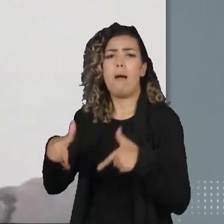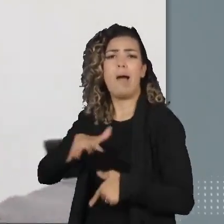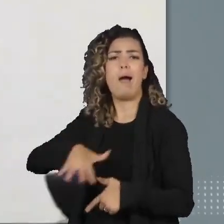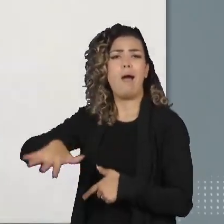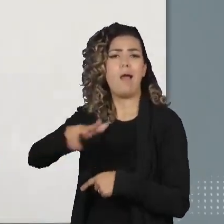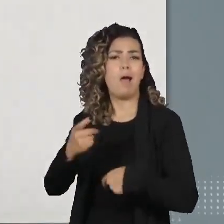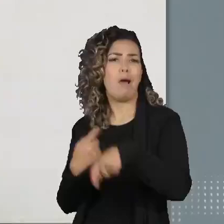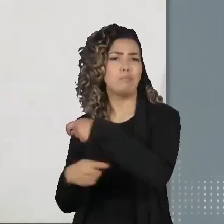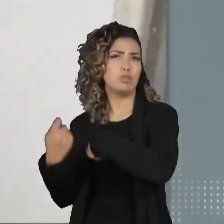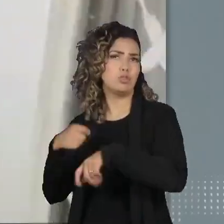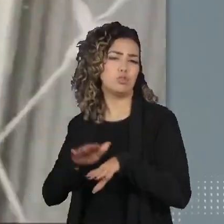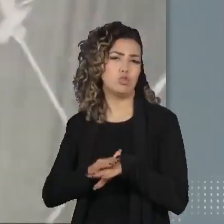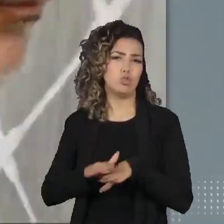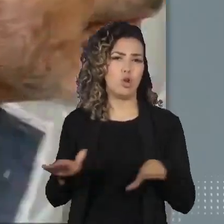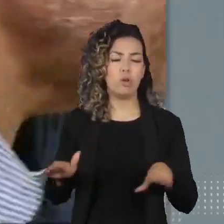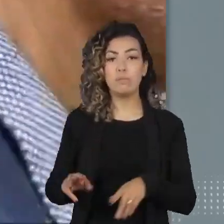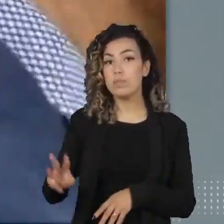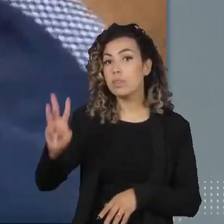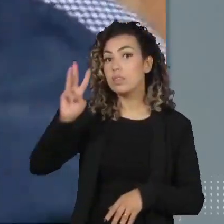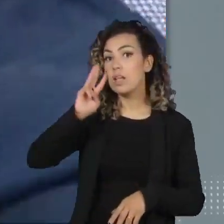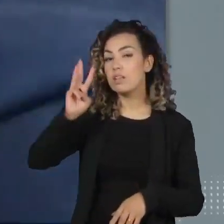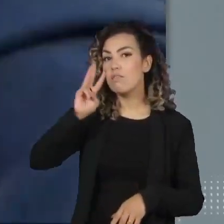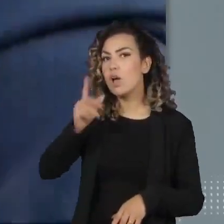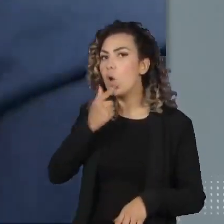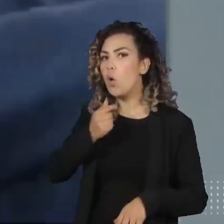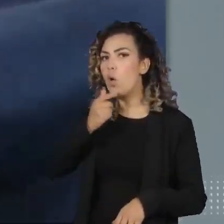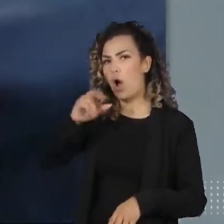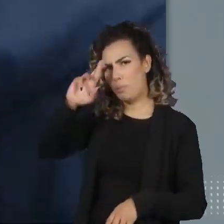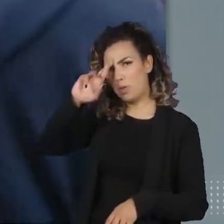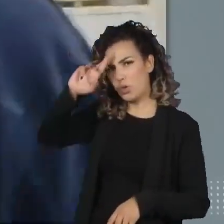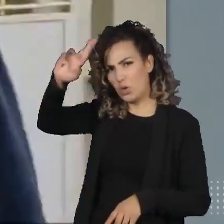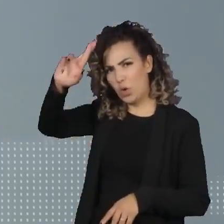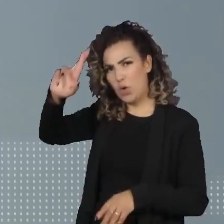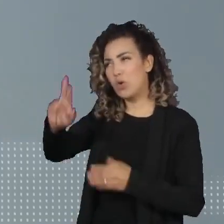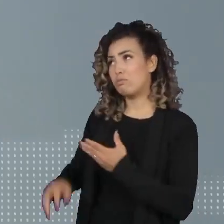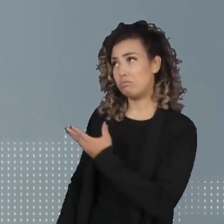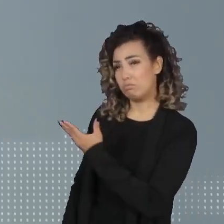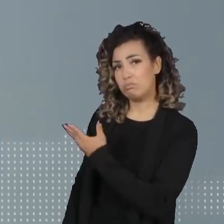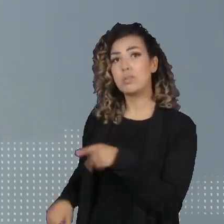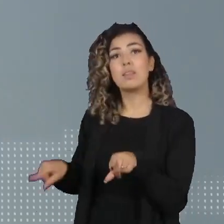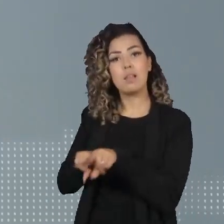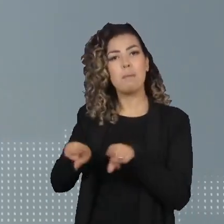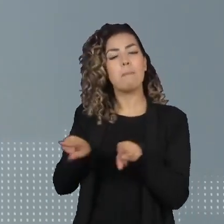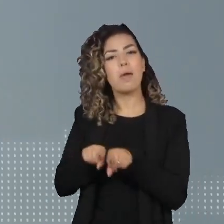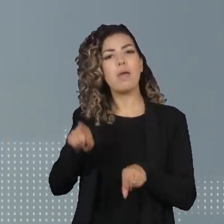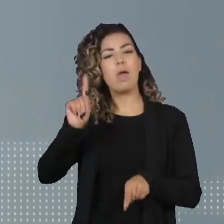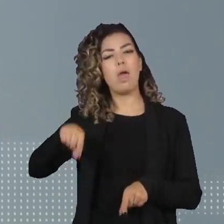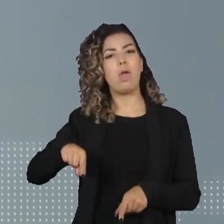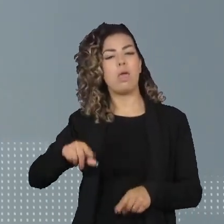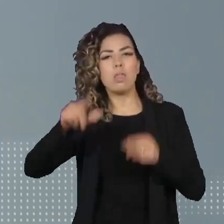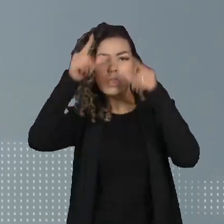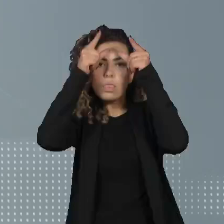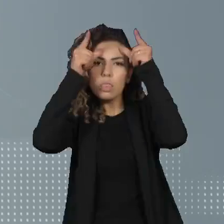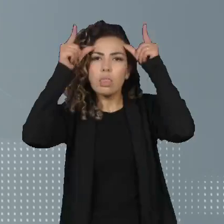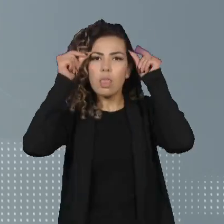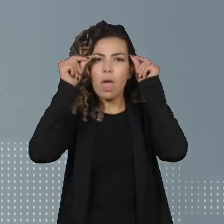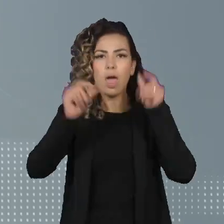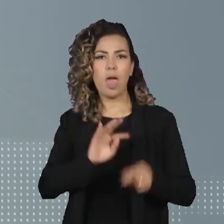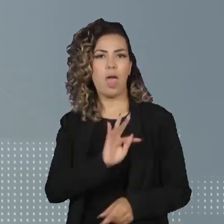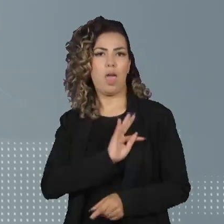Na terça-feira, um dos sócios do laboratório, Walter Vieira, e o técnico que realizava os exames,